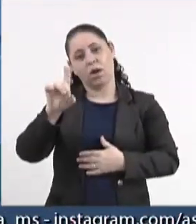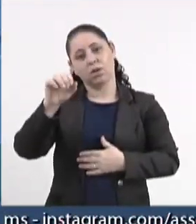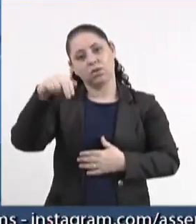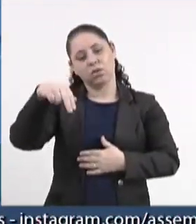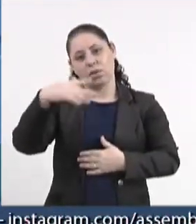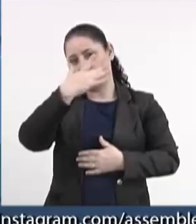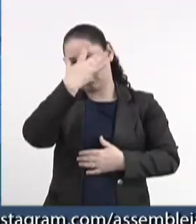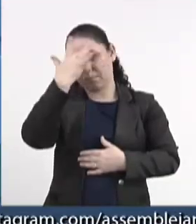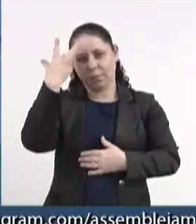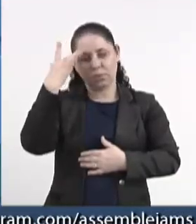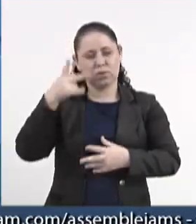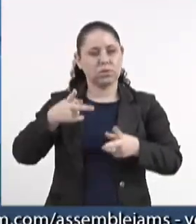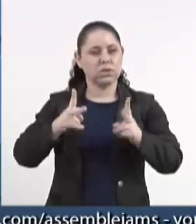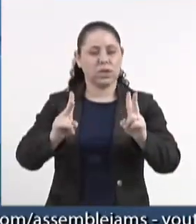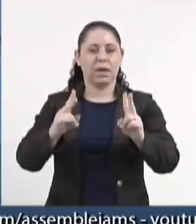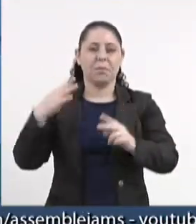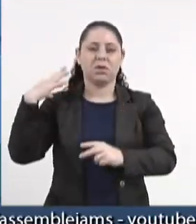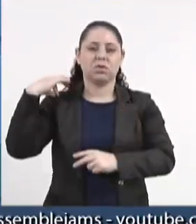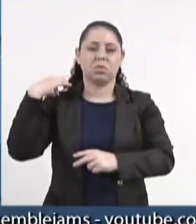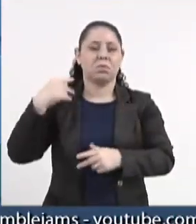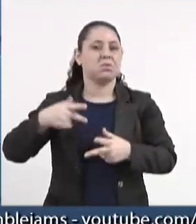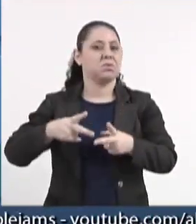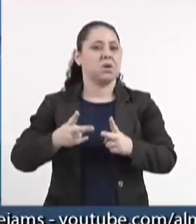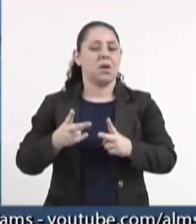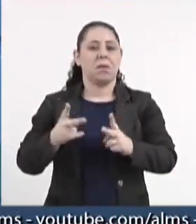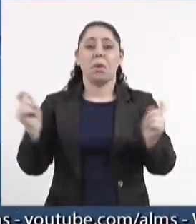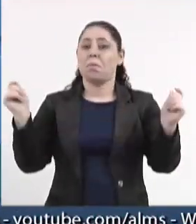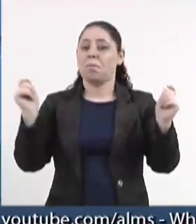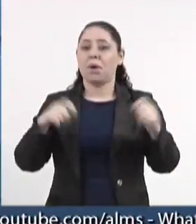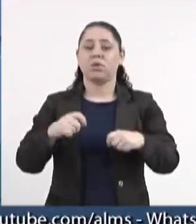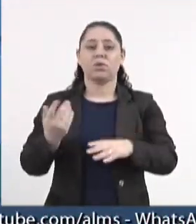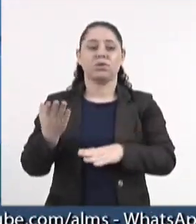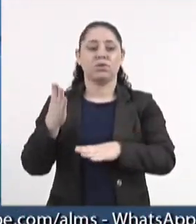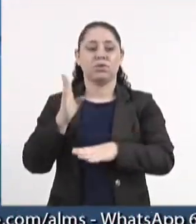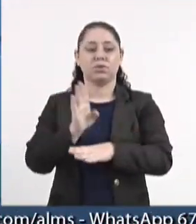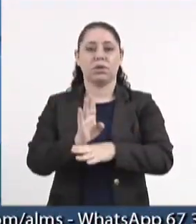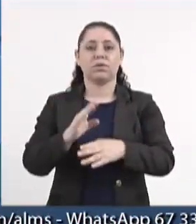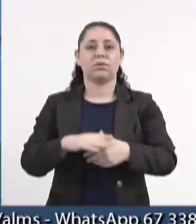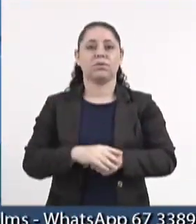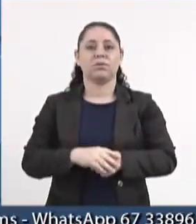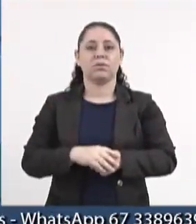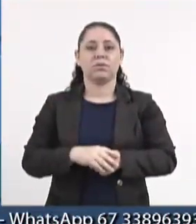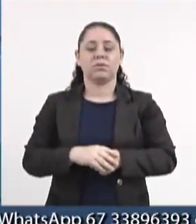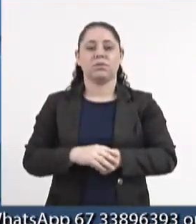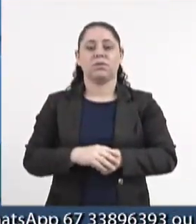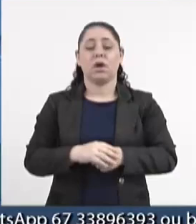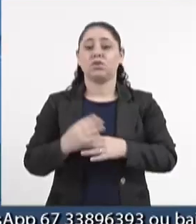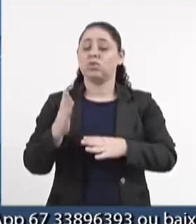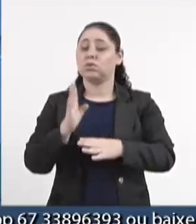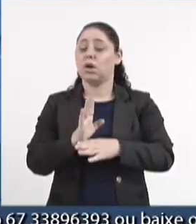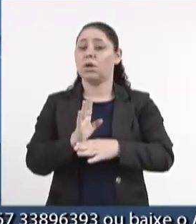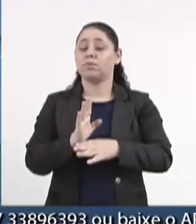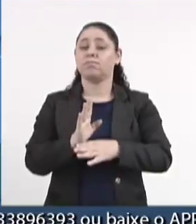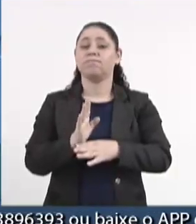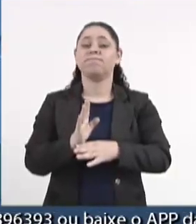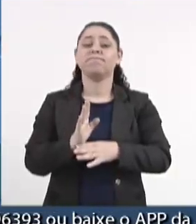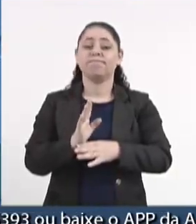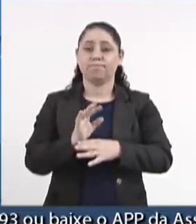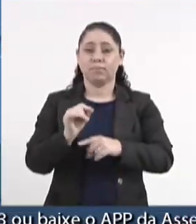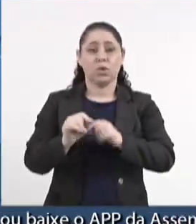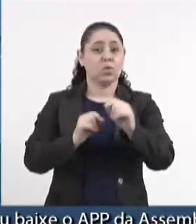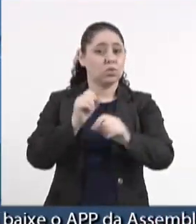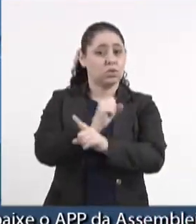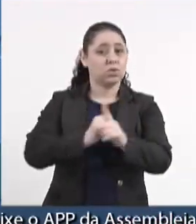uma pessoa sempre disponível, sempre pronta a ajudar, a participar, a contribuir com a sociedade.